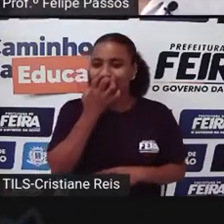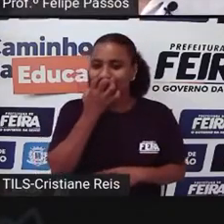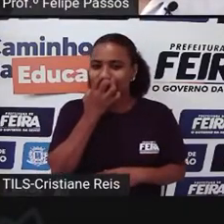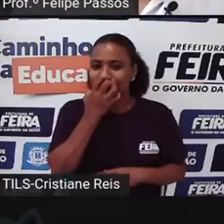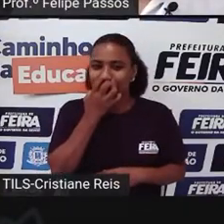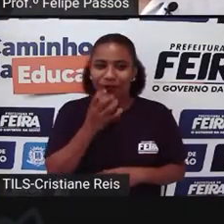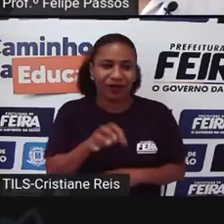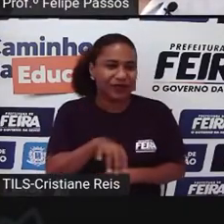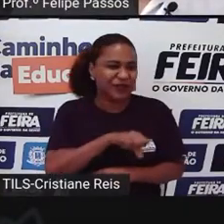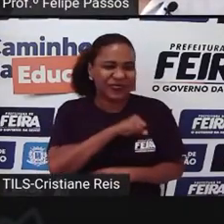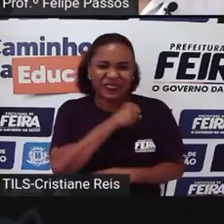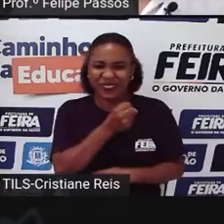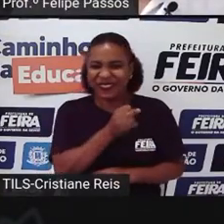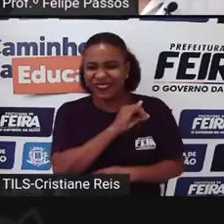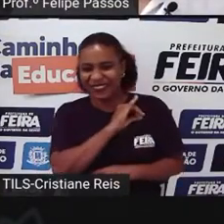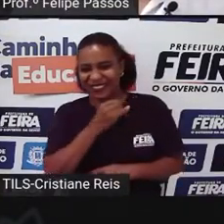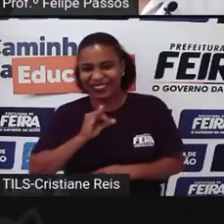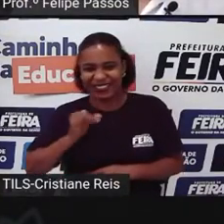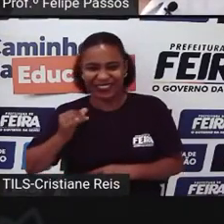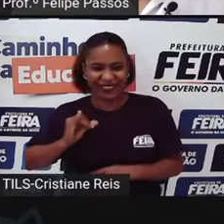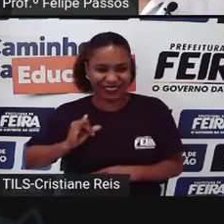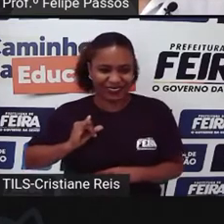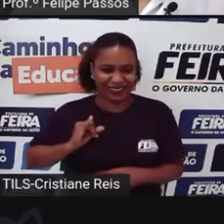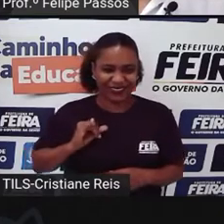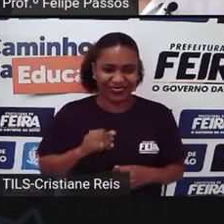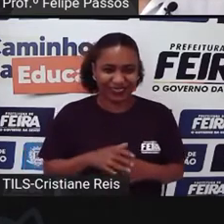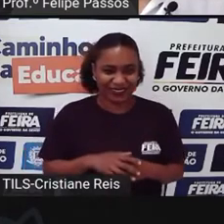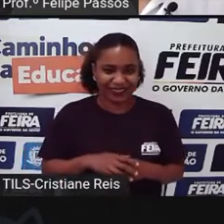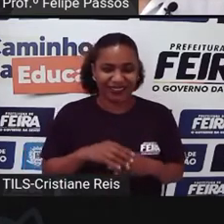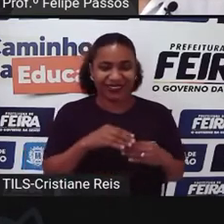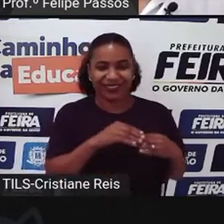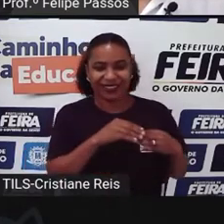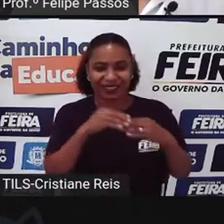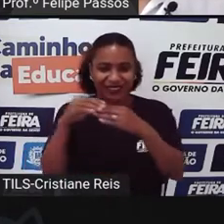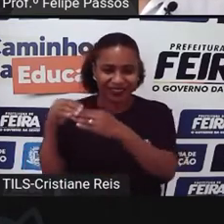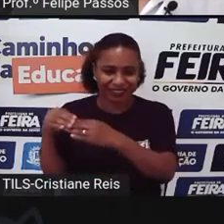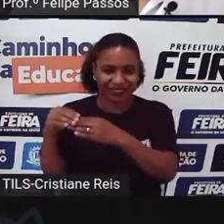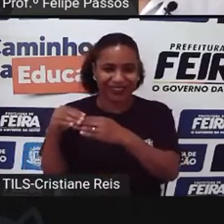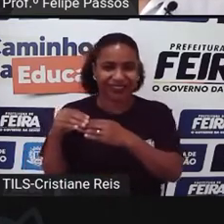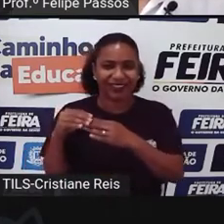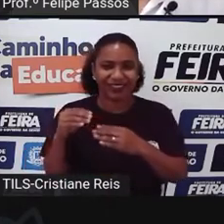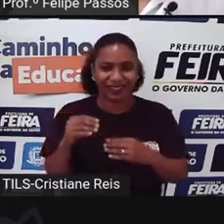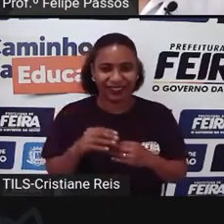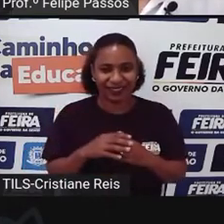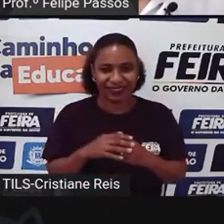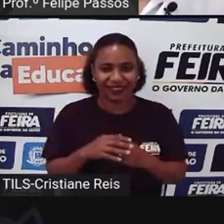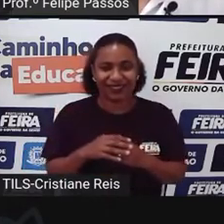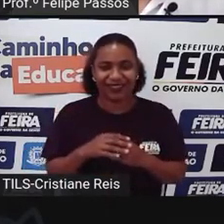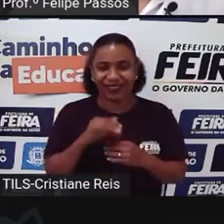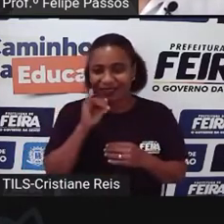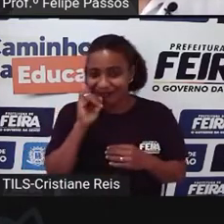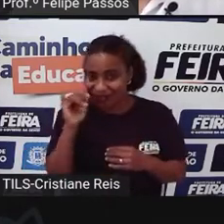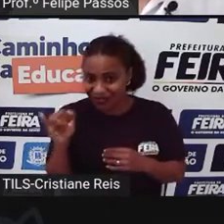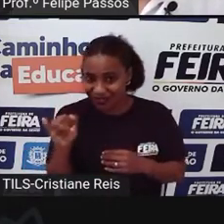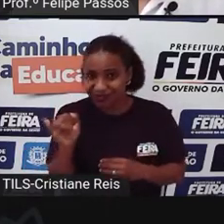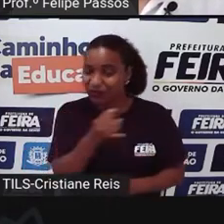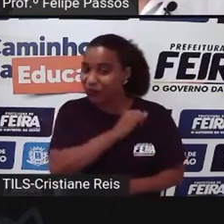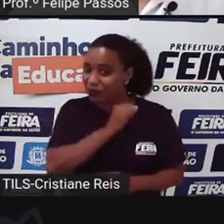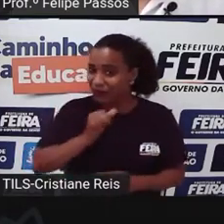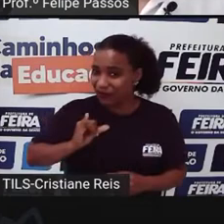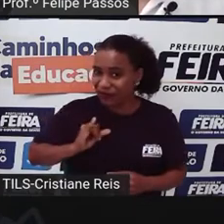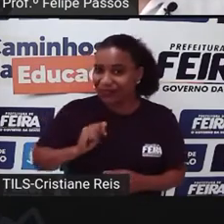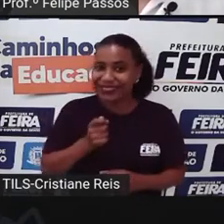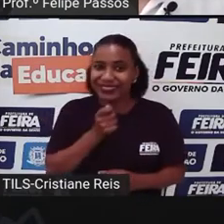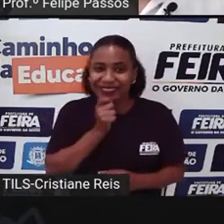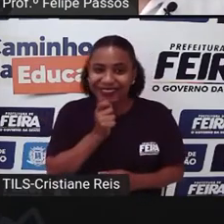Eles odeiam Quando os meus cachorros Quando eles vão para o pet shop E eu aviso o rapaz Não coloque perfume Mas